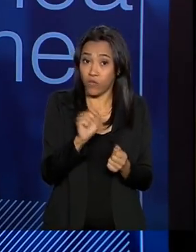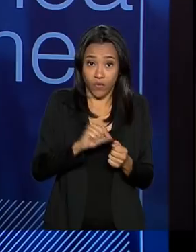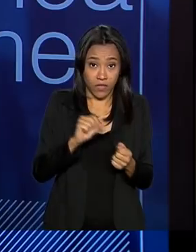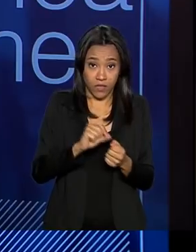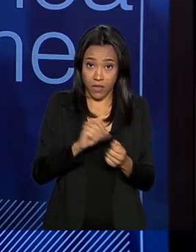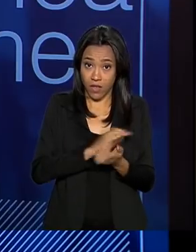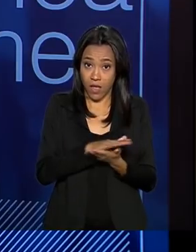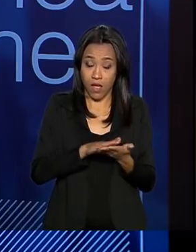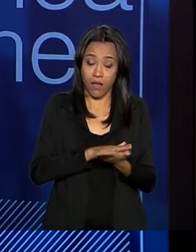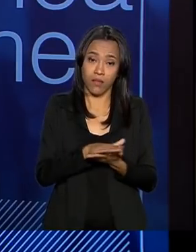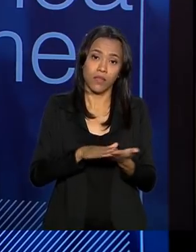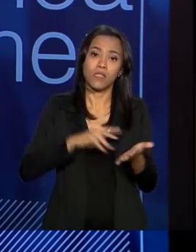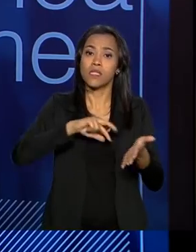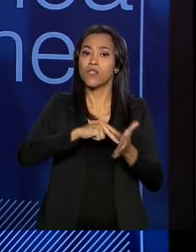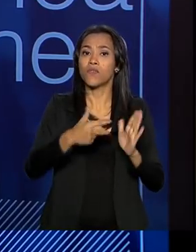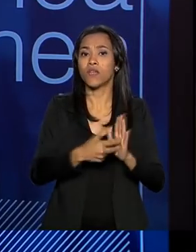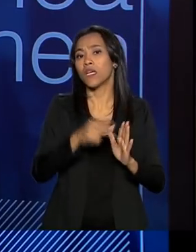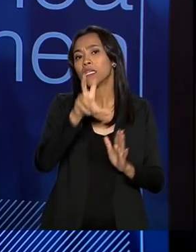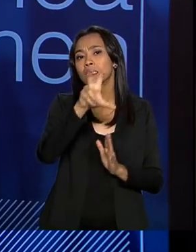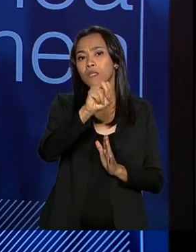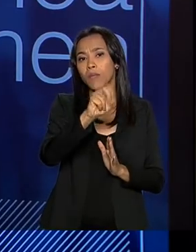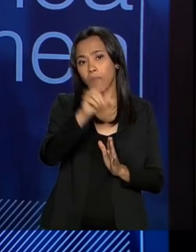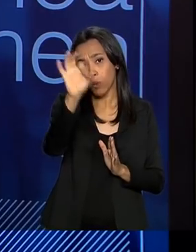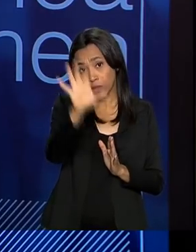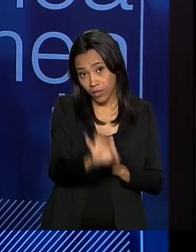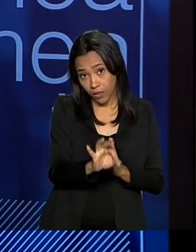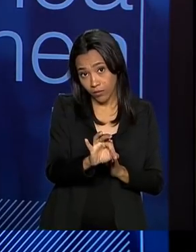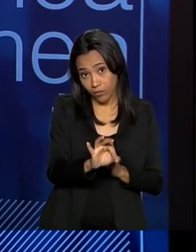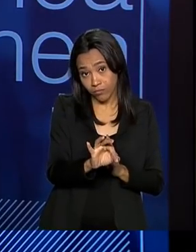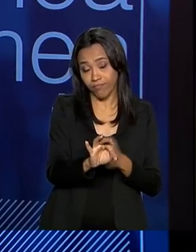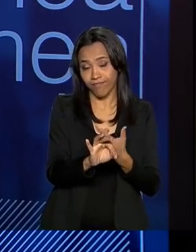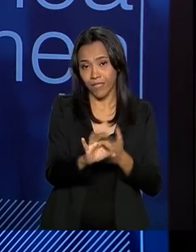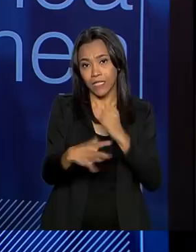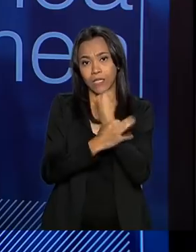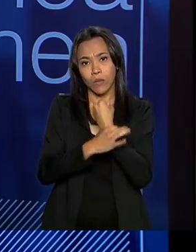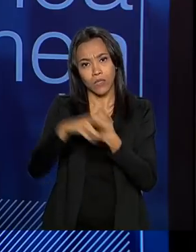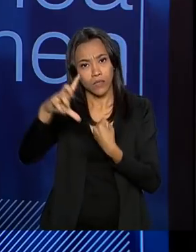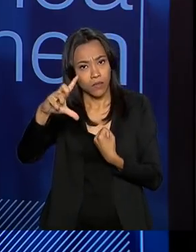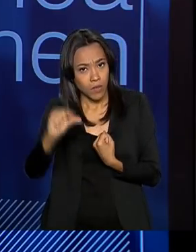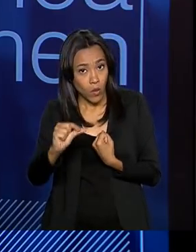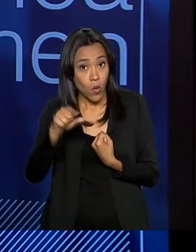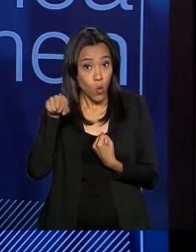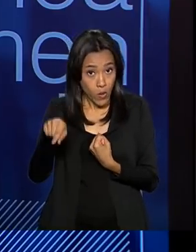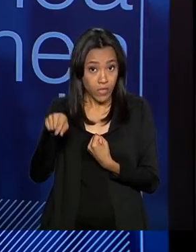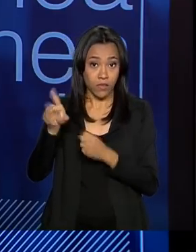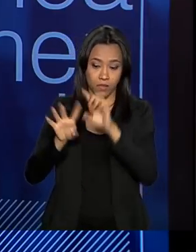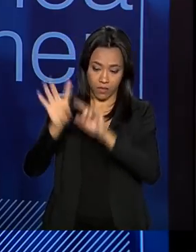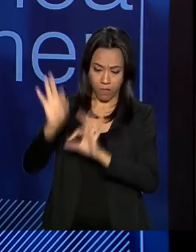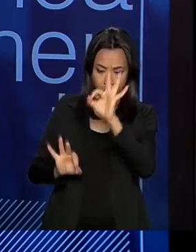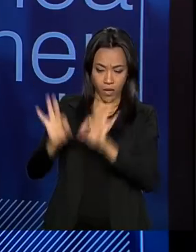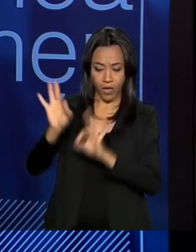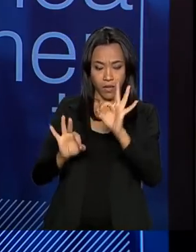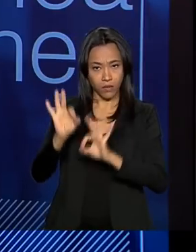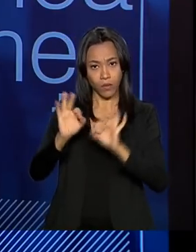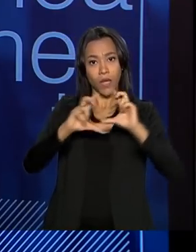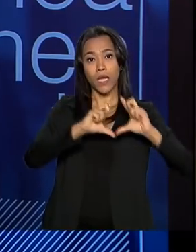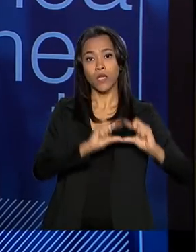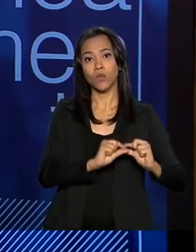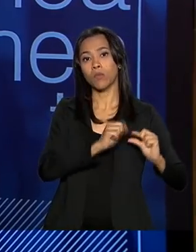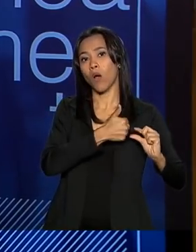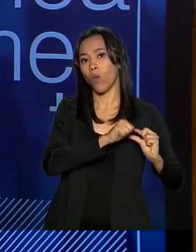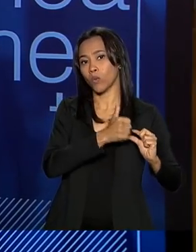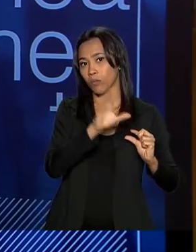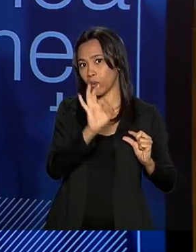equivalaria a 50% em grau de segurança mínimo ou baixo, com a execução do plano, se reduz para 11%.